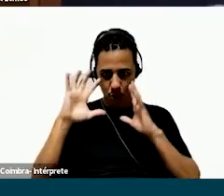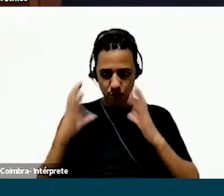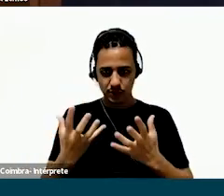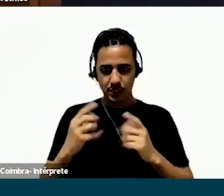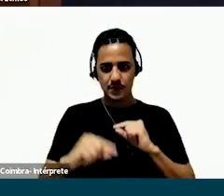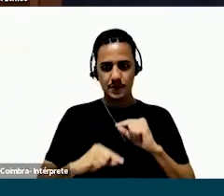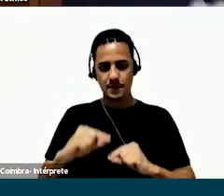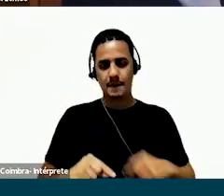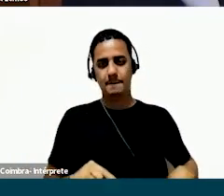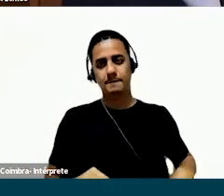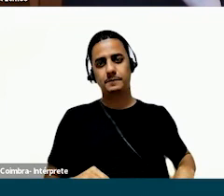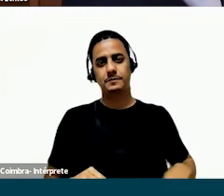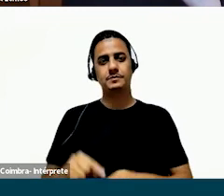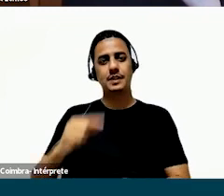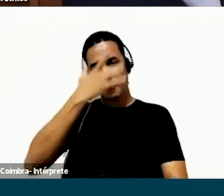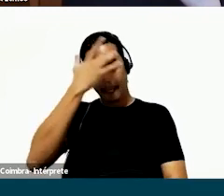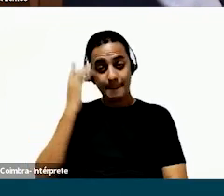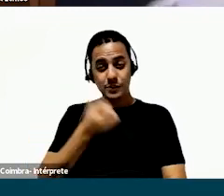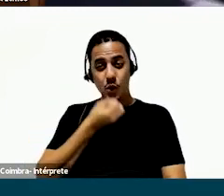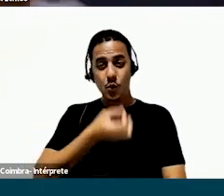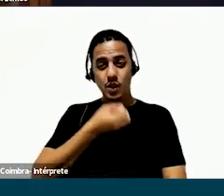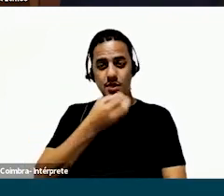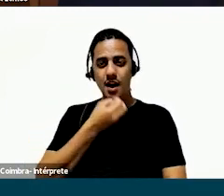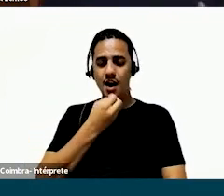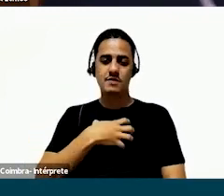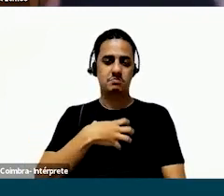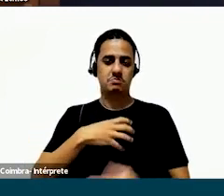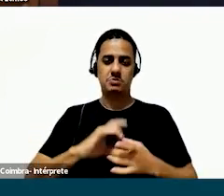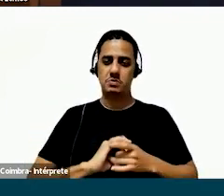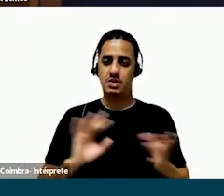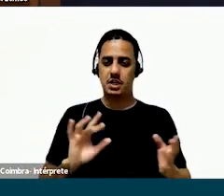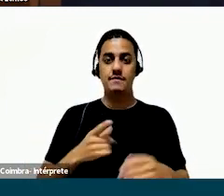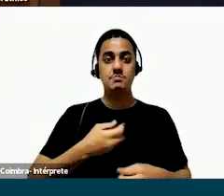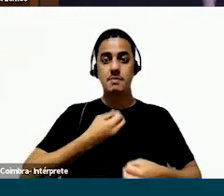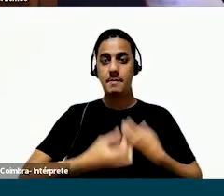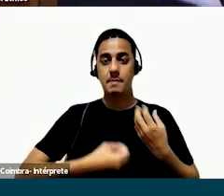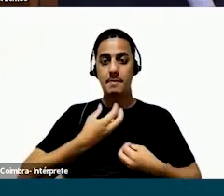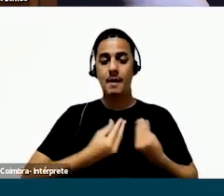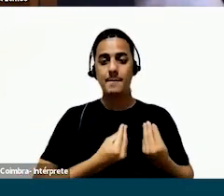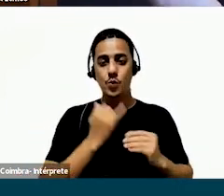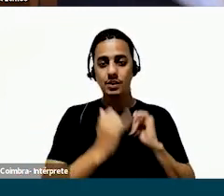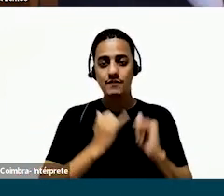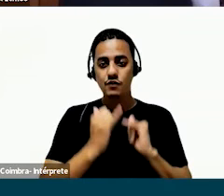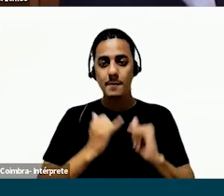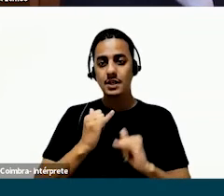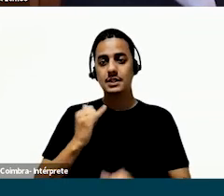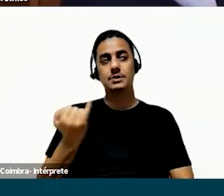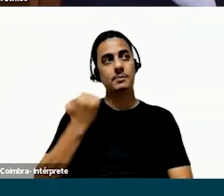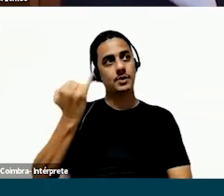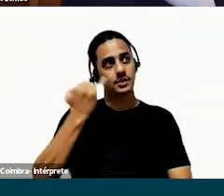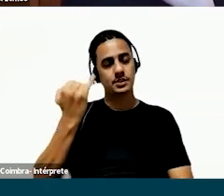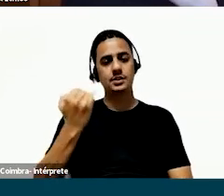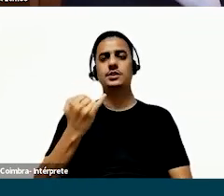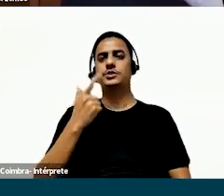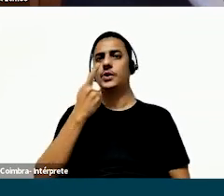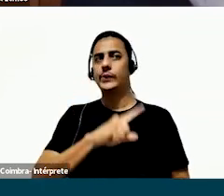interessante também dessa solução é que, como a pessoa contava, ela ficava livre para trazer a história dela, ela trouxe muitas informações